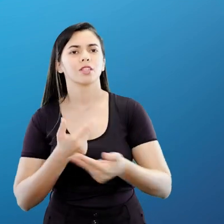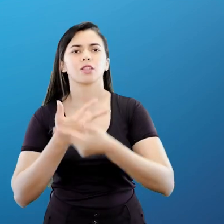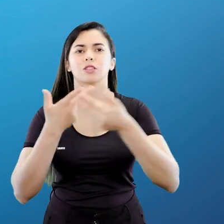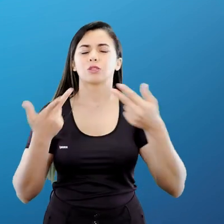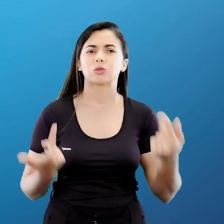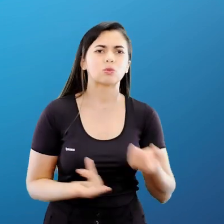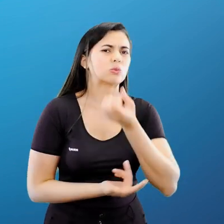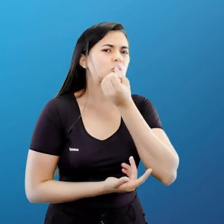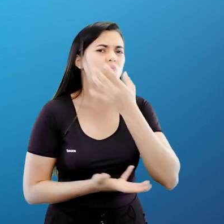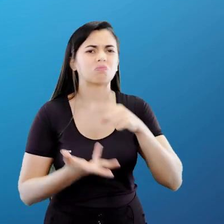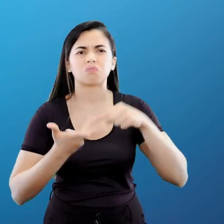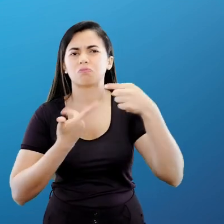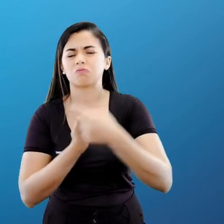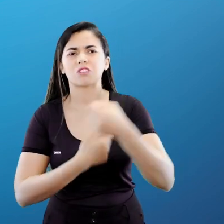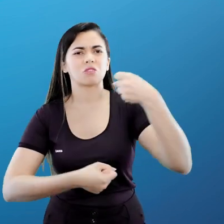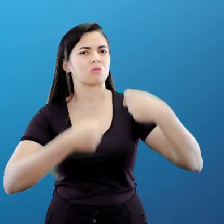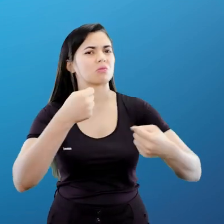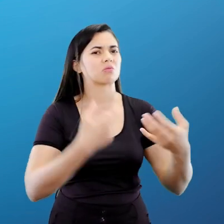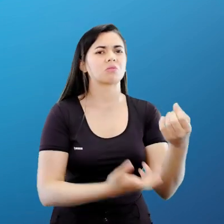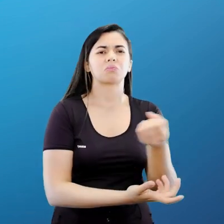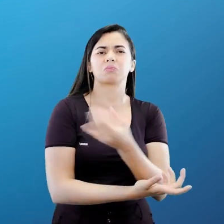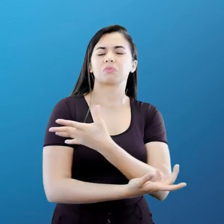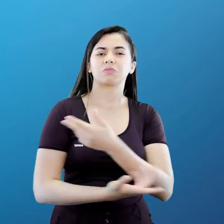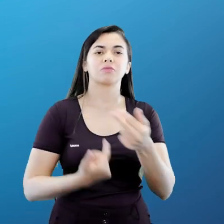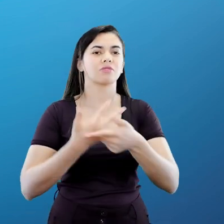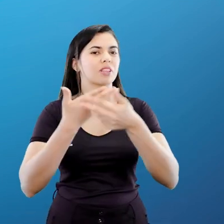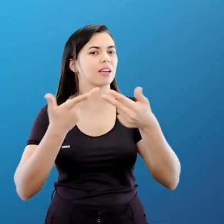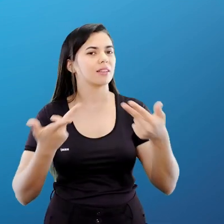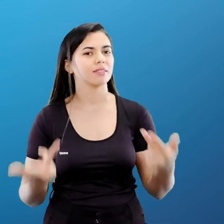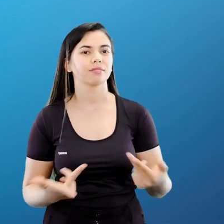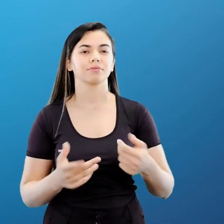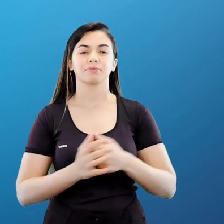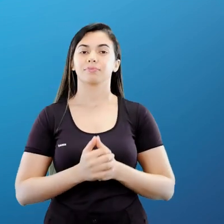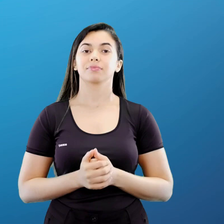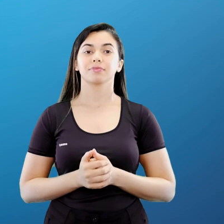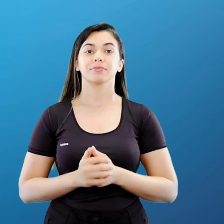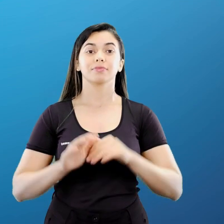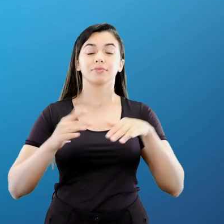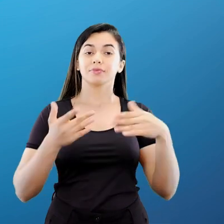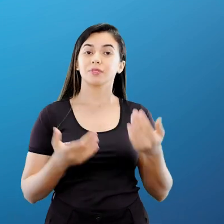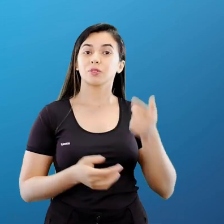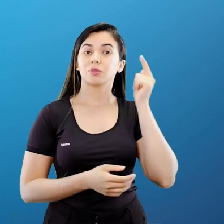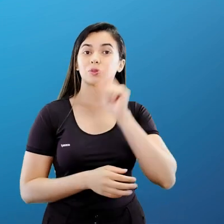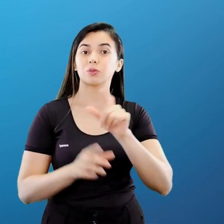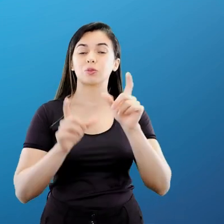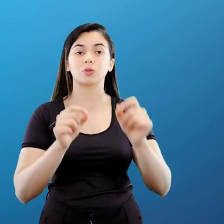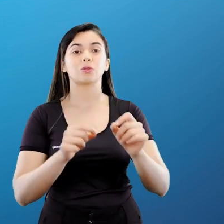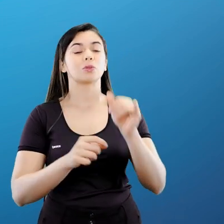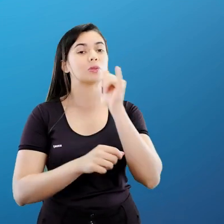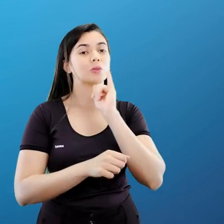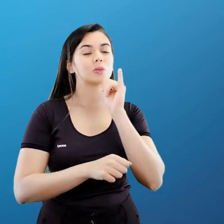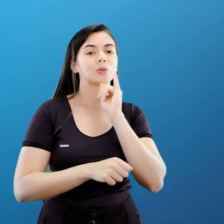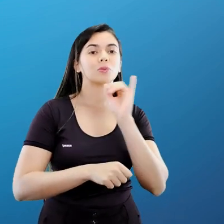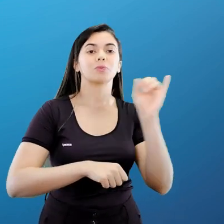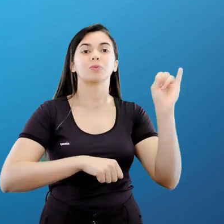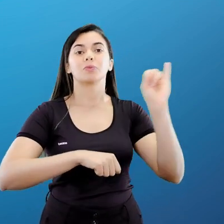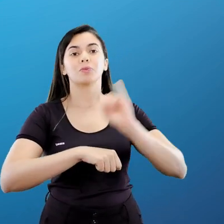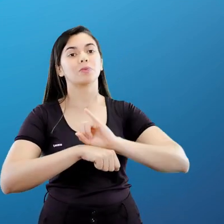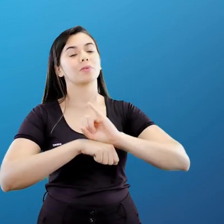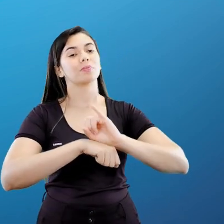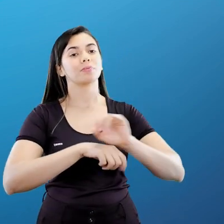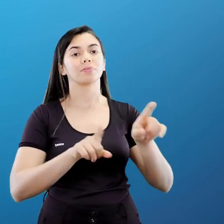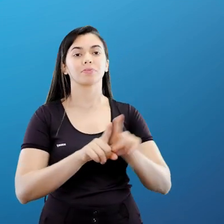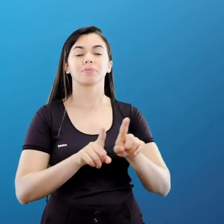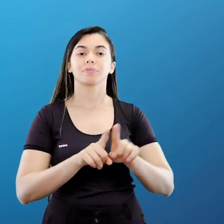eletrônicos, veículos e ganhando aí os cenários de importação entre os países.